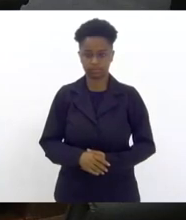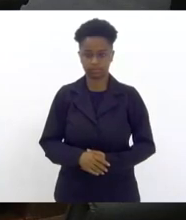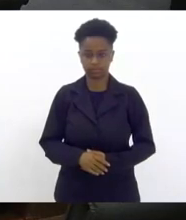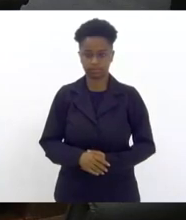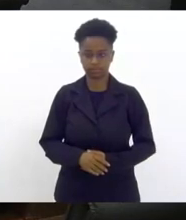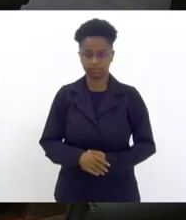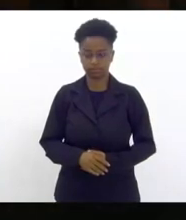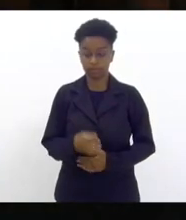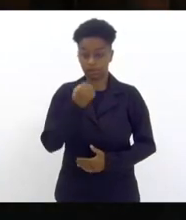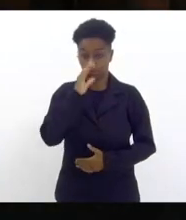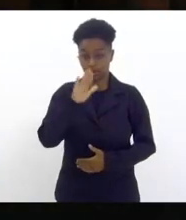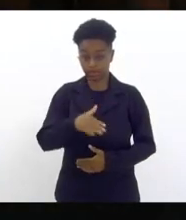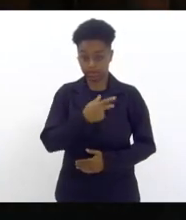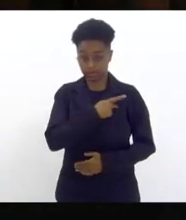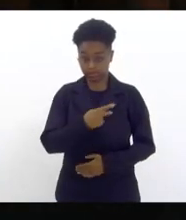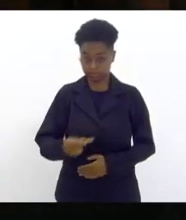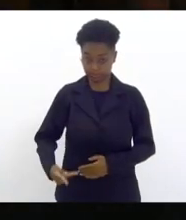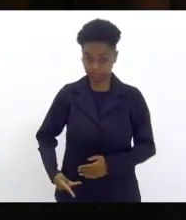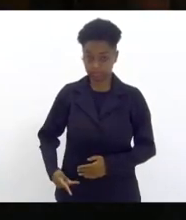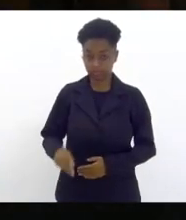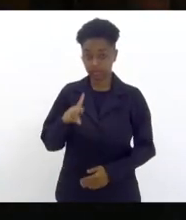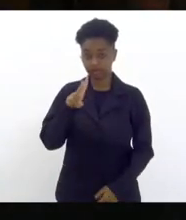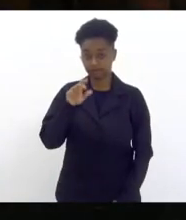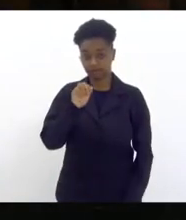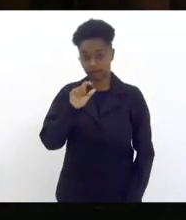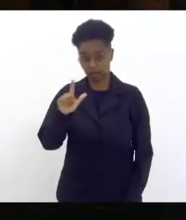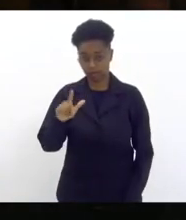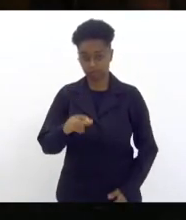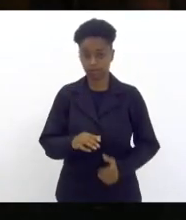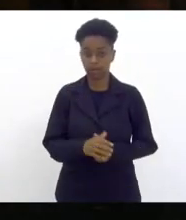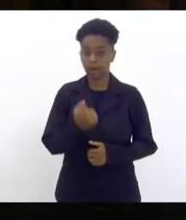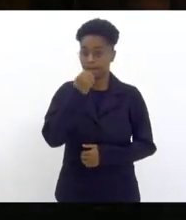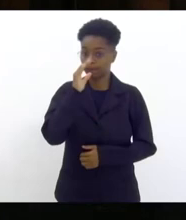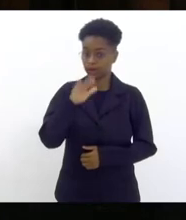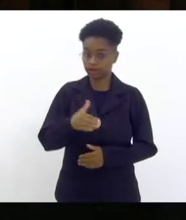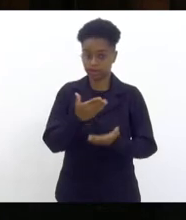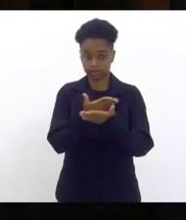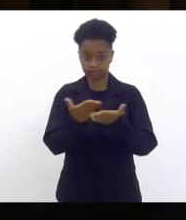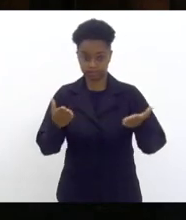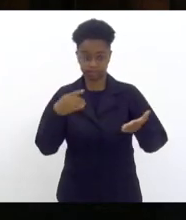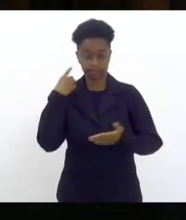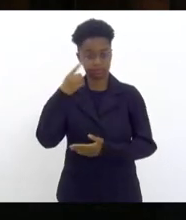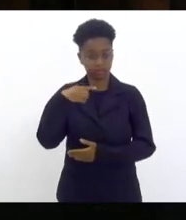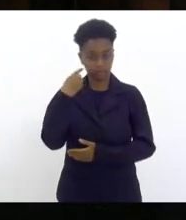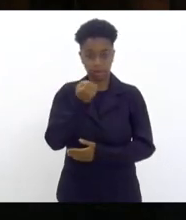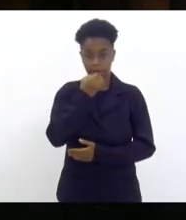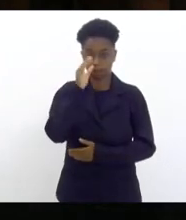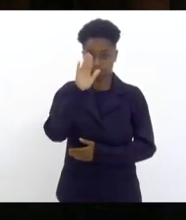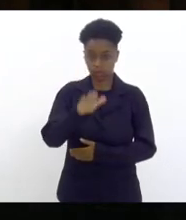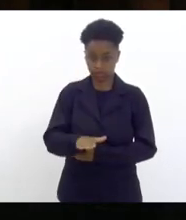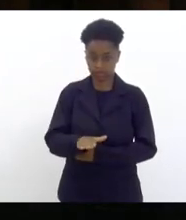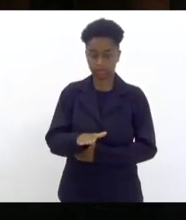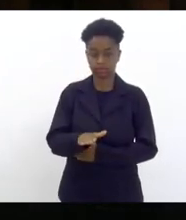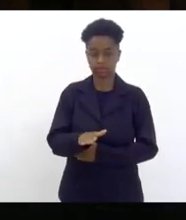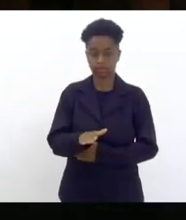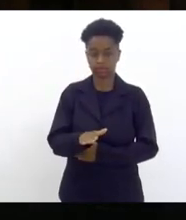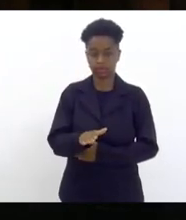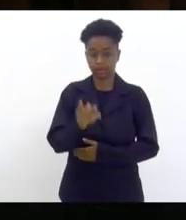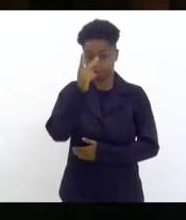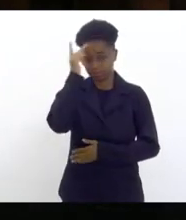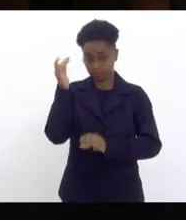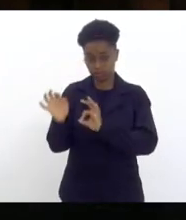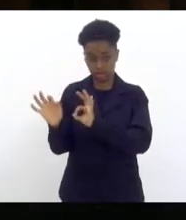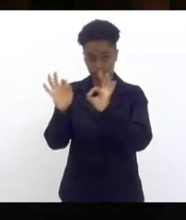boa tarde presidente Valceasa boa tarde senhoras e senhores deputados boa tarde a todos os